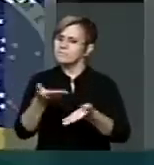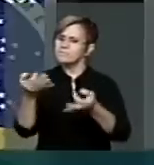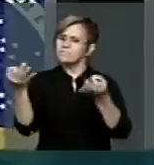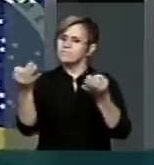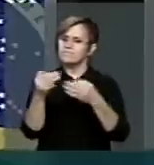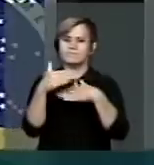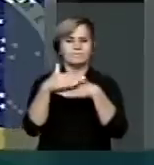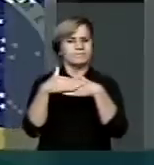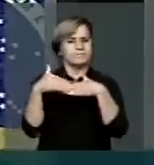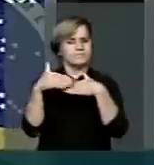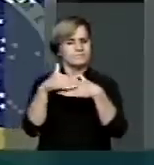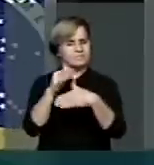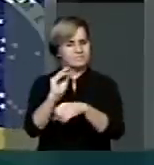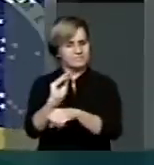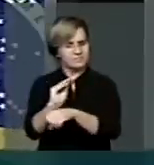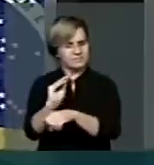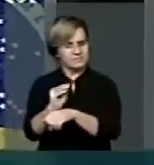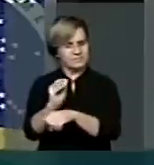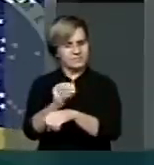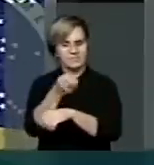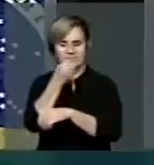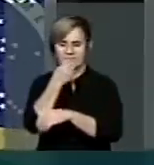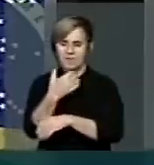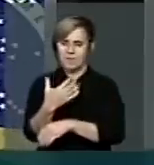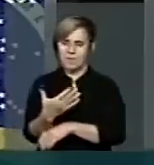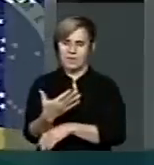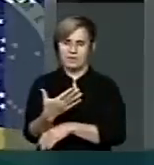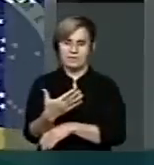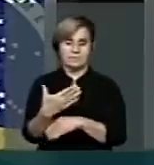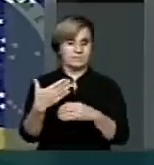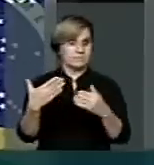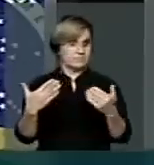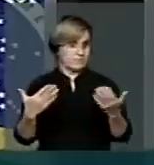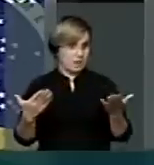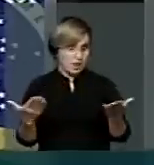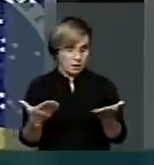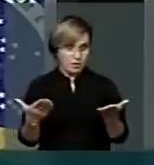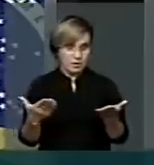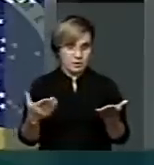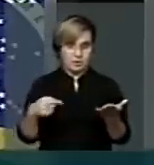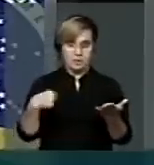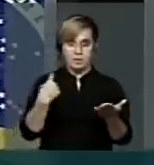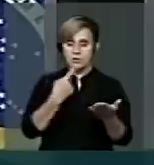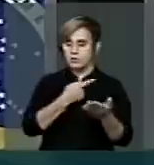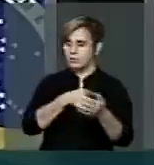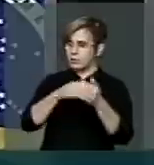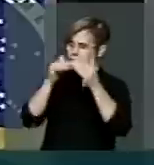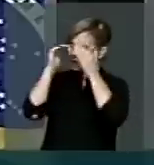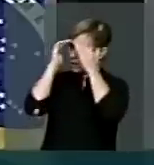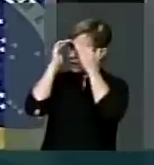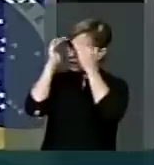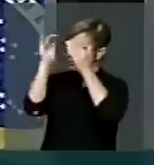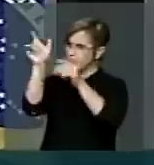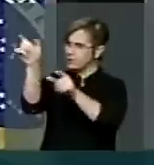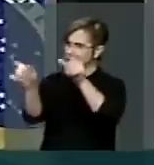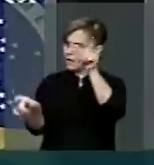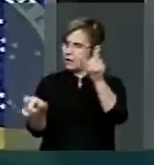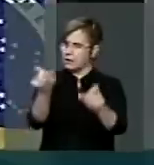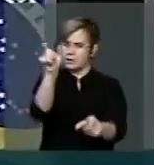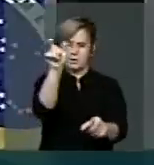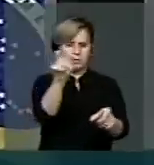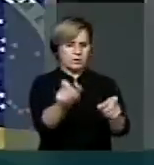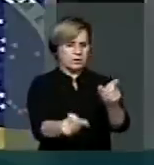afeto. Agora, o fato de nós respeitar as pessoas, tratar as pessoas com